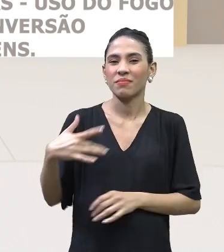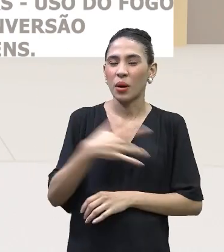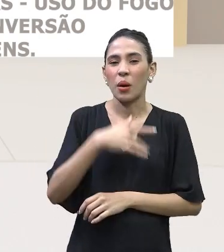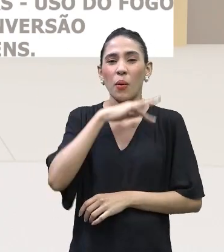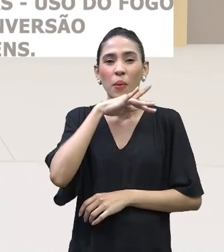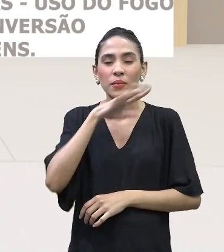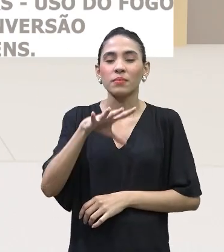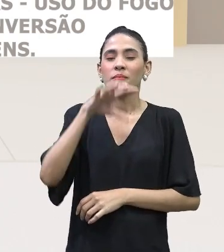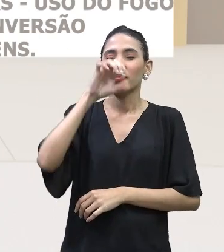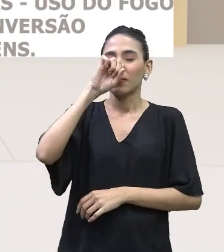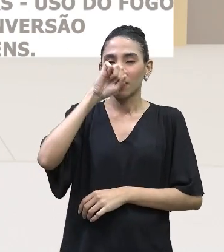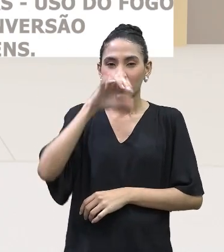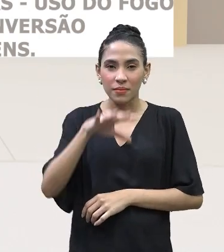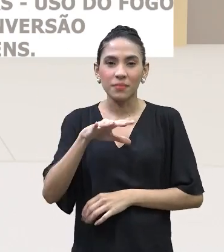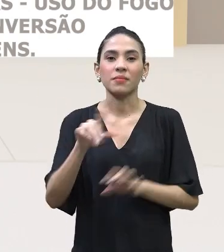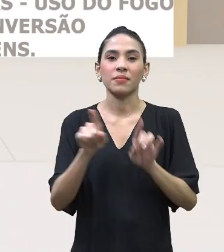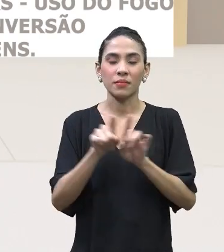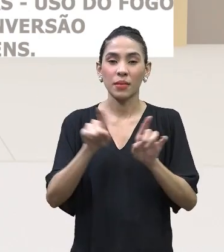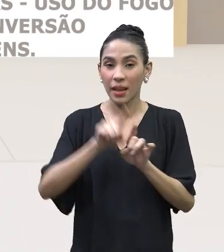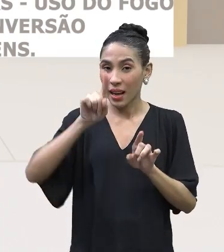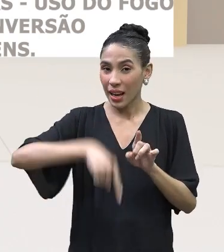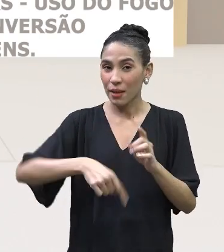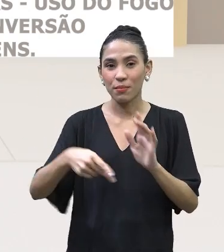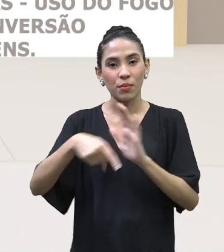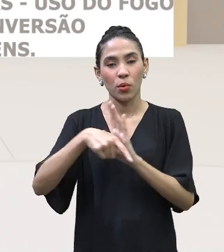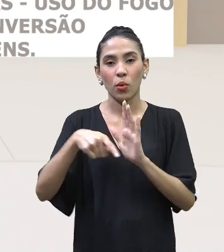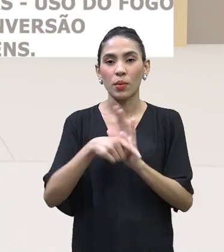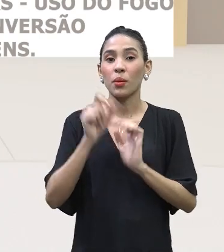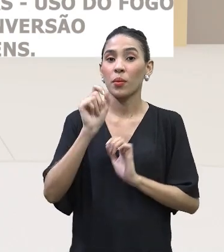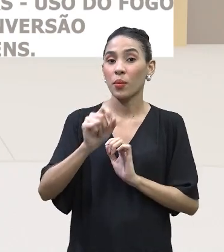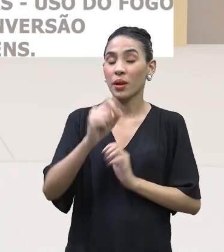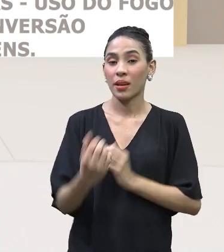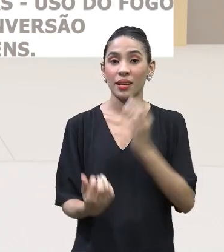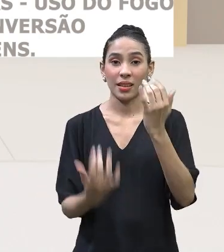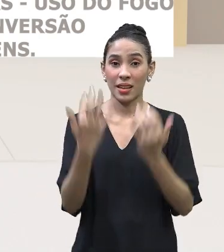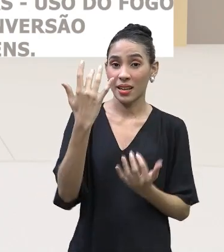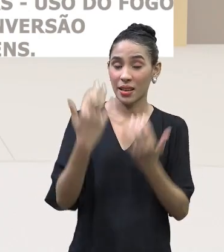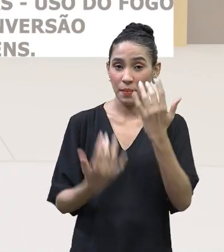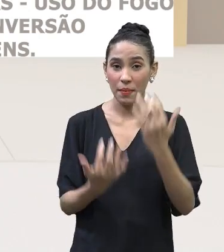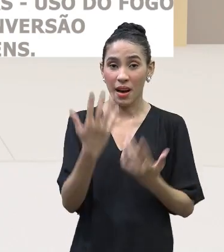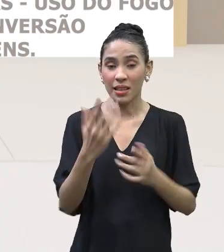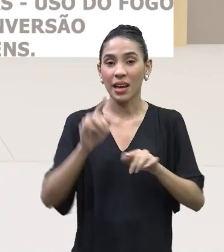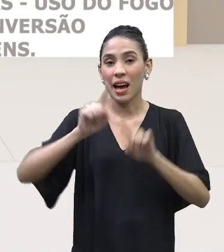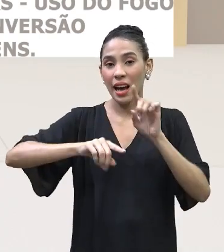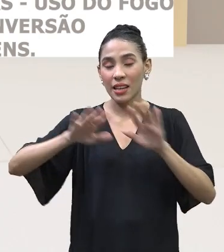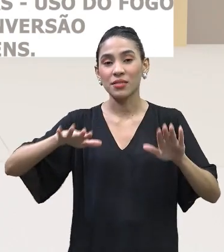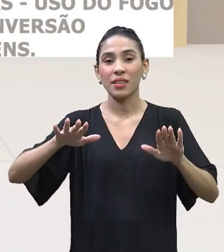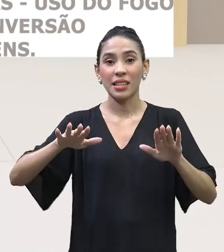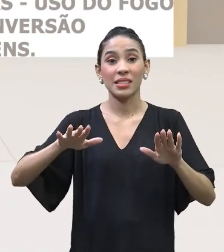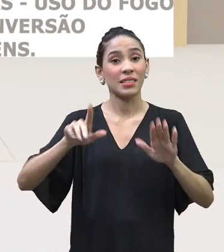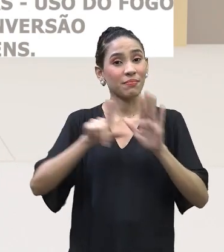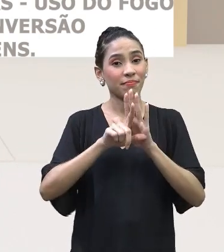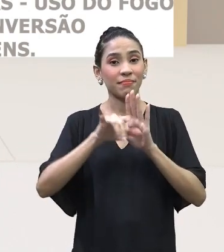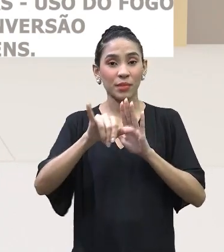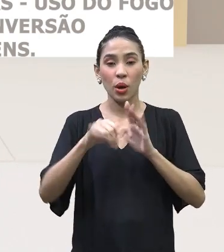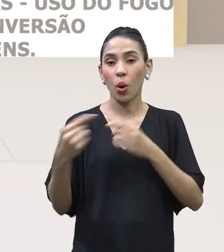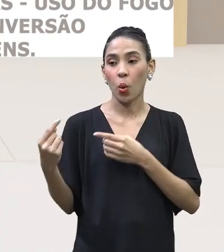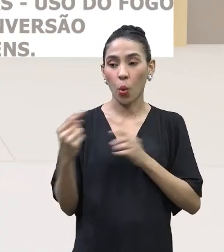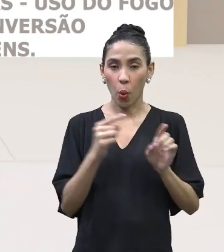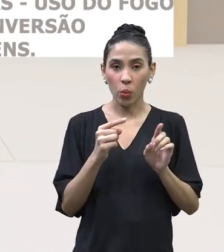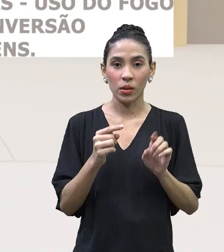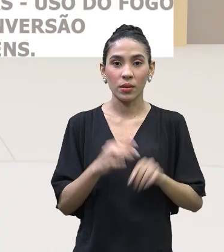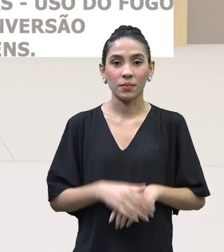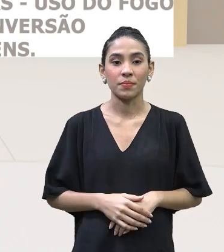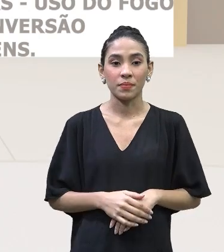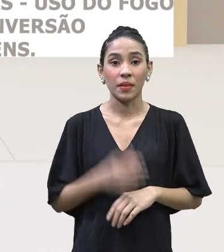respiração e o nosso bem-estar. Elas são ocasionadas principalmente por queimadas, que muitas das vezes, professora, são ilegais. Não é, professora? Exatamente.